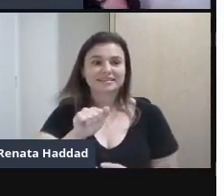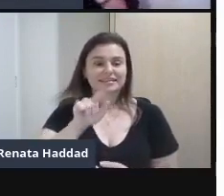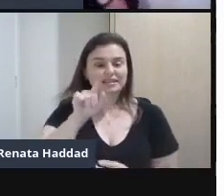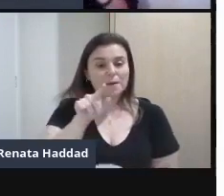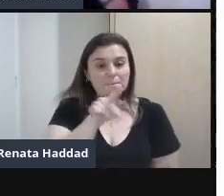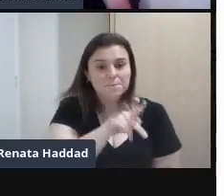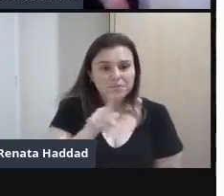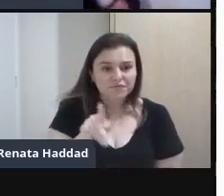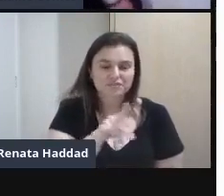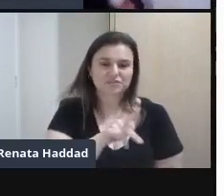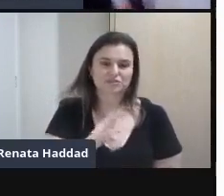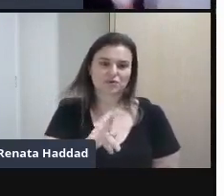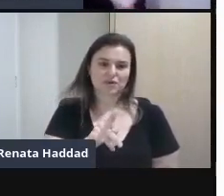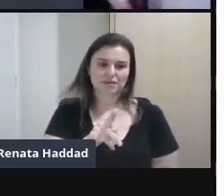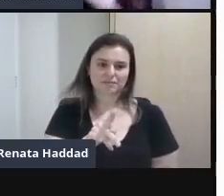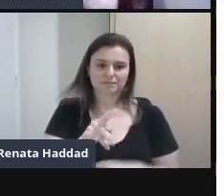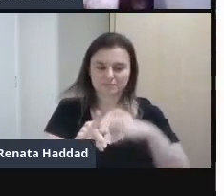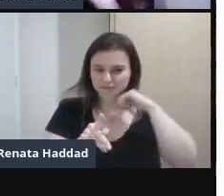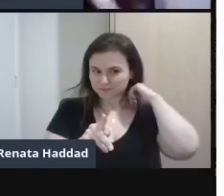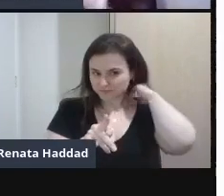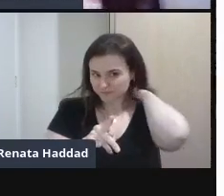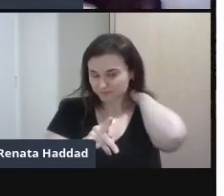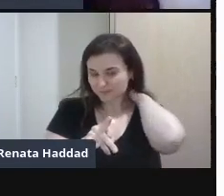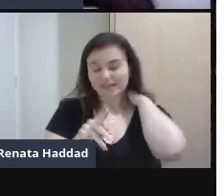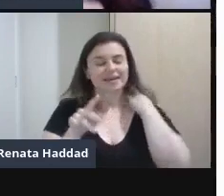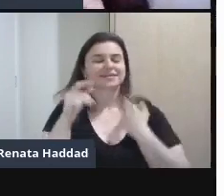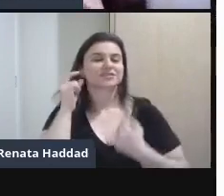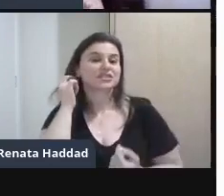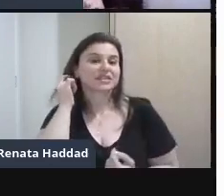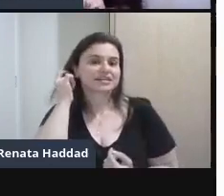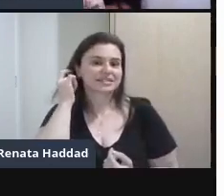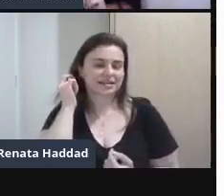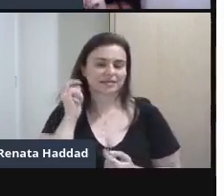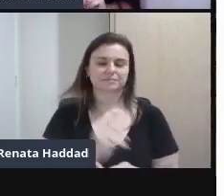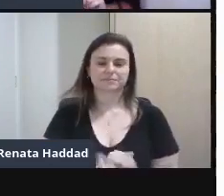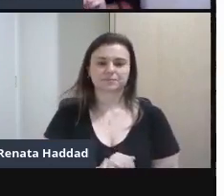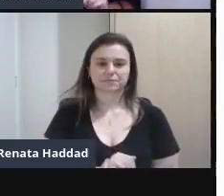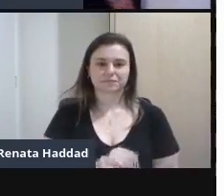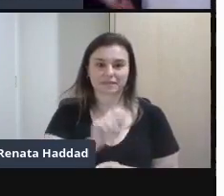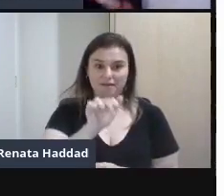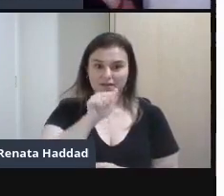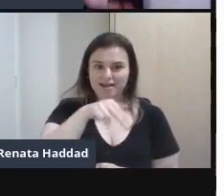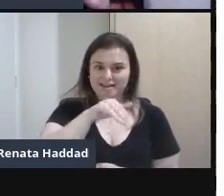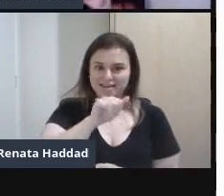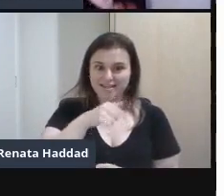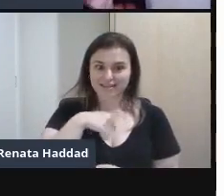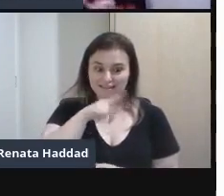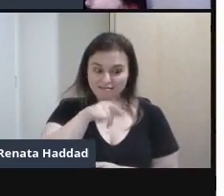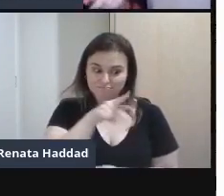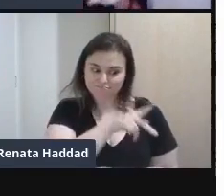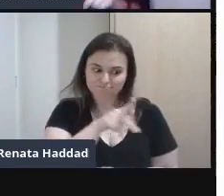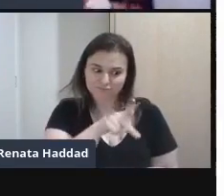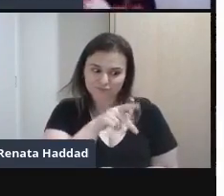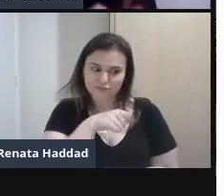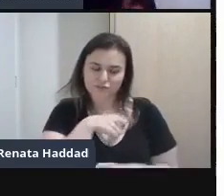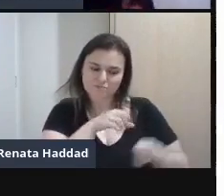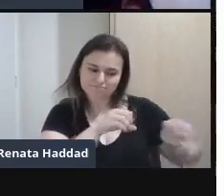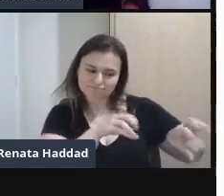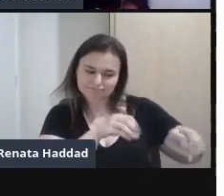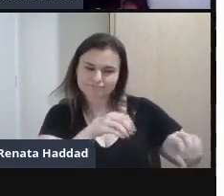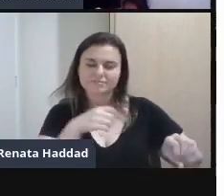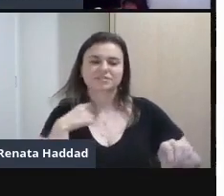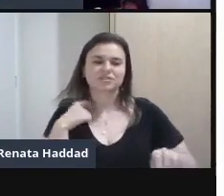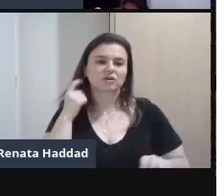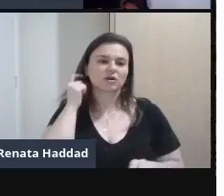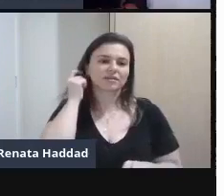Anitta Ou melhor Anitta foi professora De Tarsila Do Amaral Olha que maravilha Essas mulheres Mas pra gente ter uma